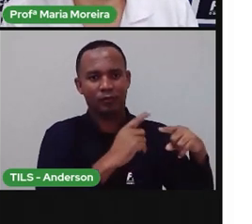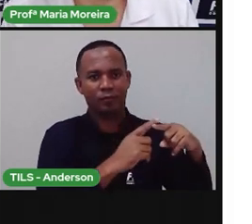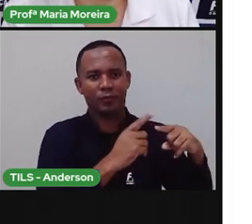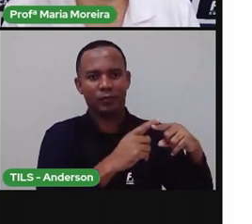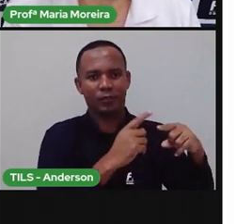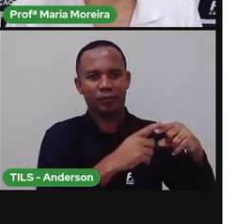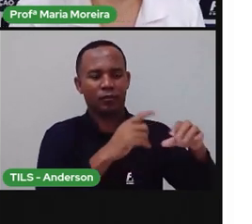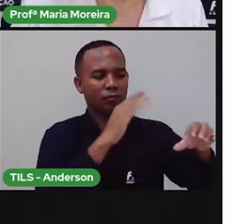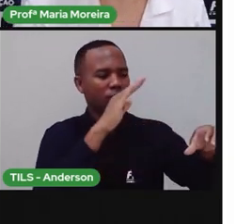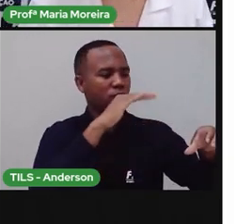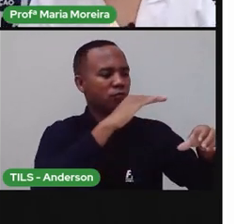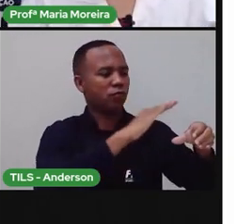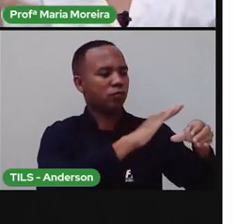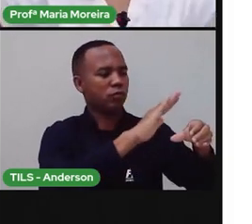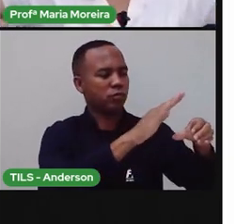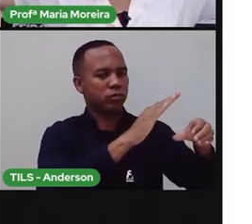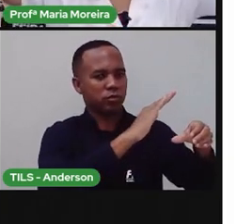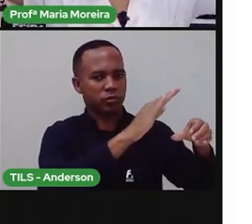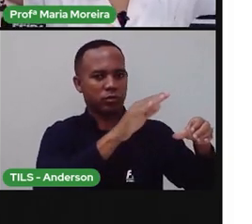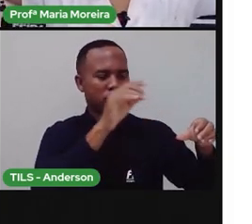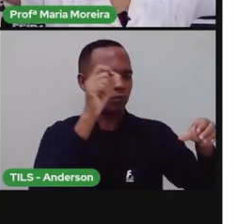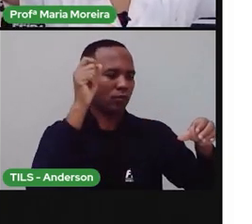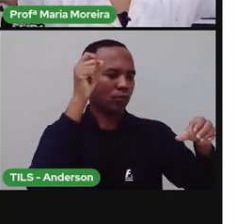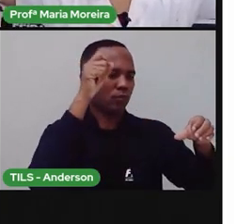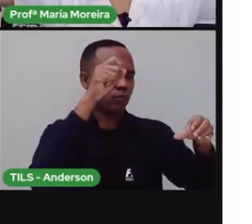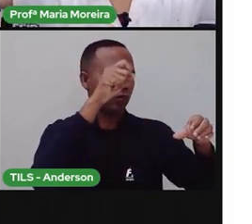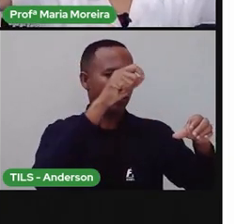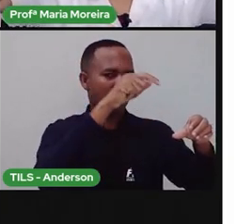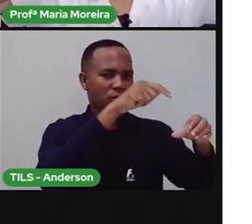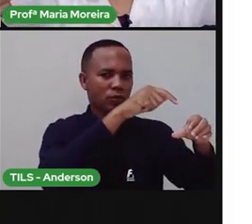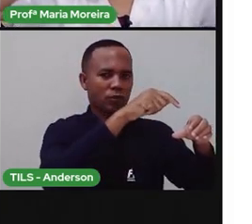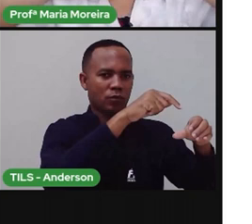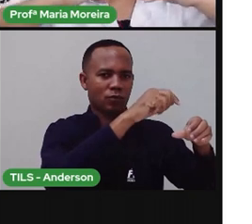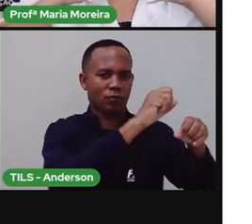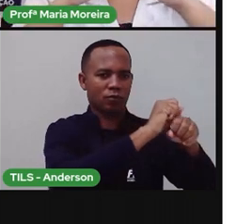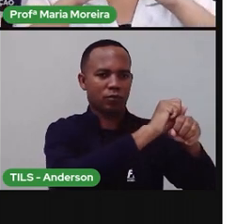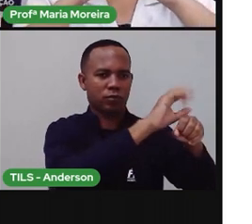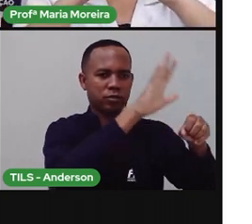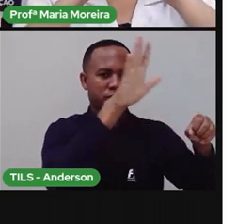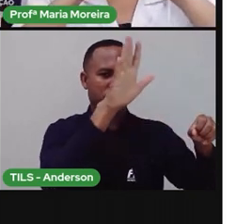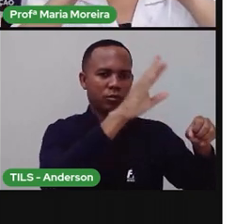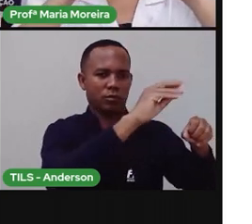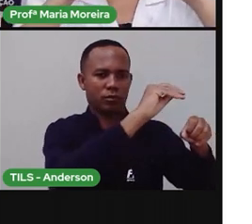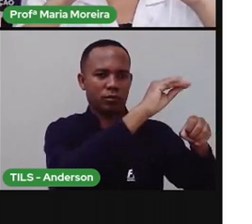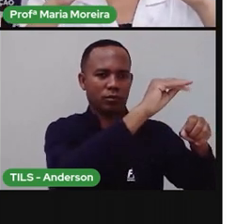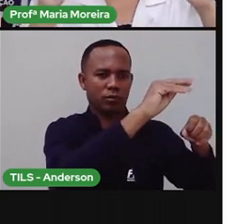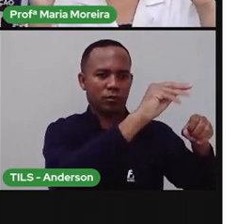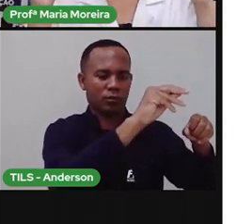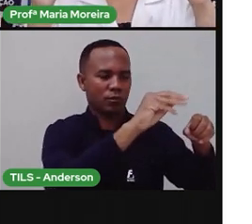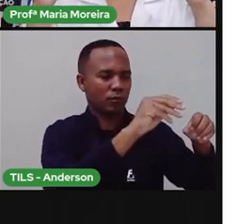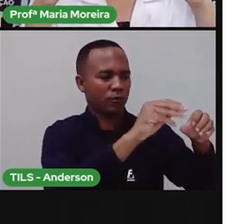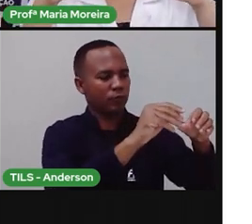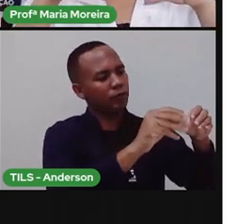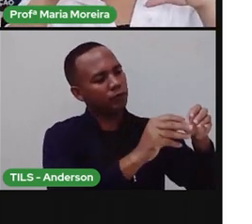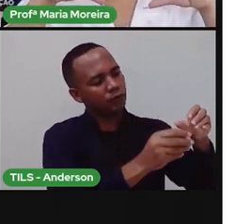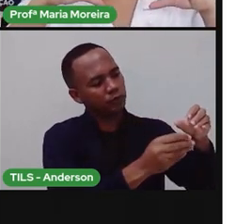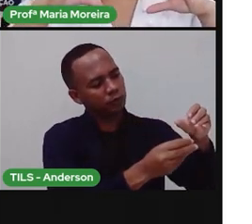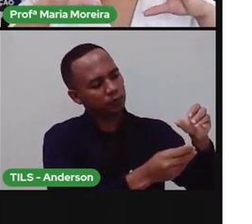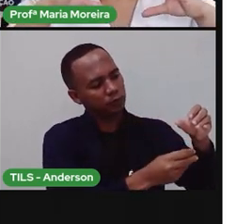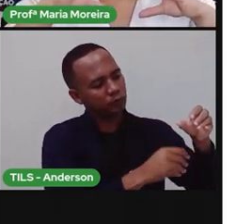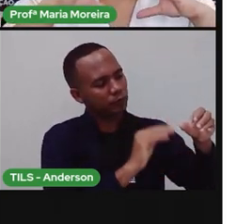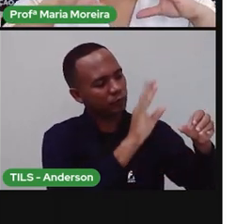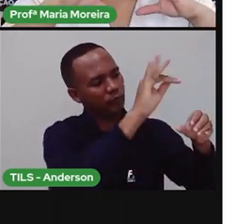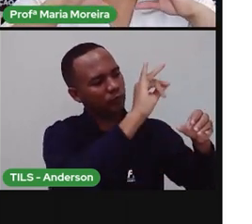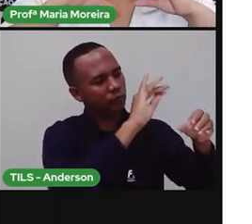combustão em uma de suas camadas. Então, quando esses meteoros estão chegando, e aí eles chegam na atmosfera, a